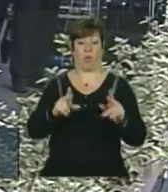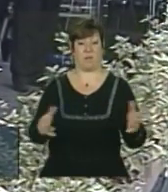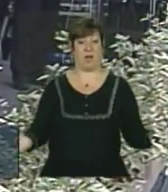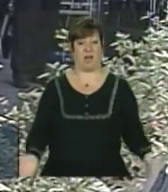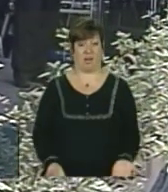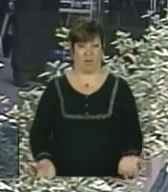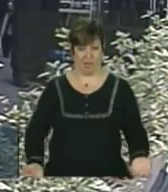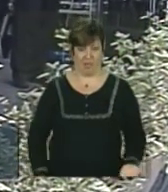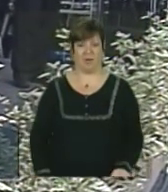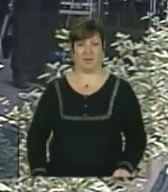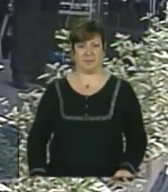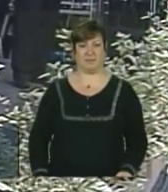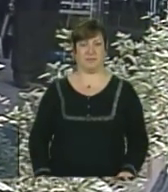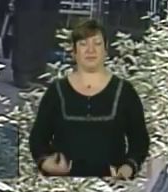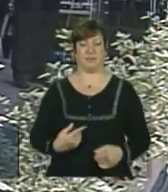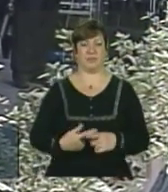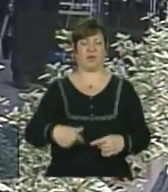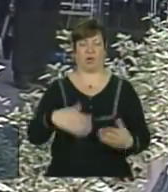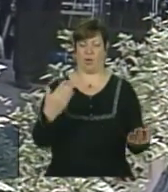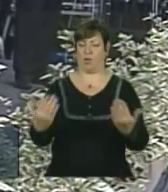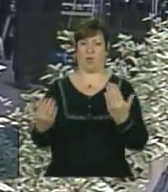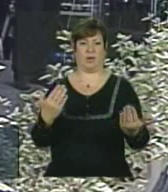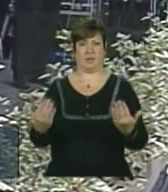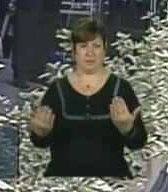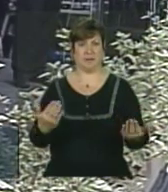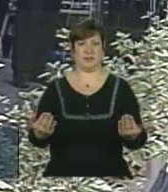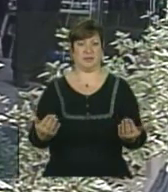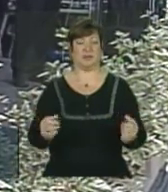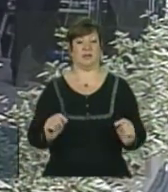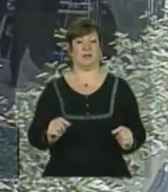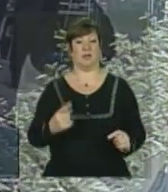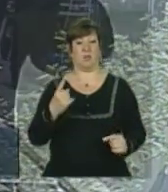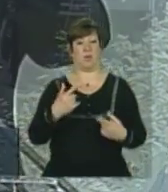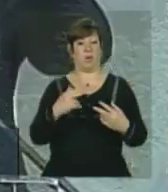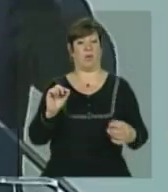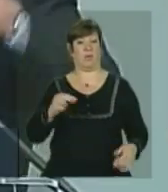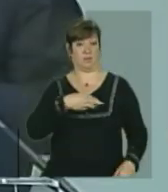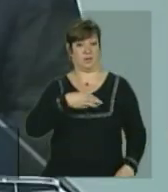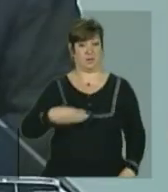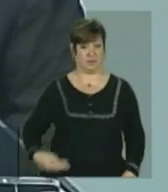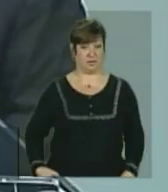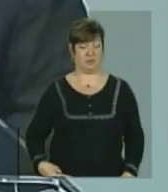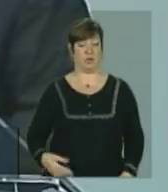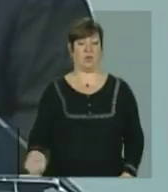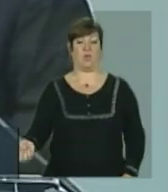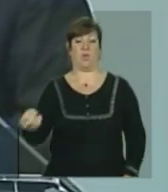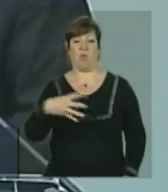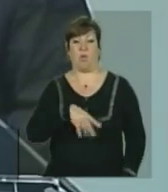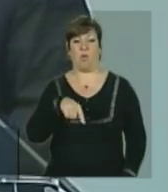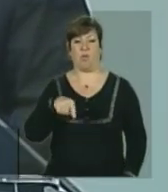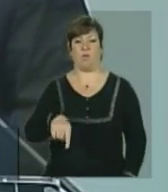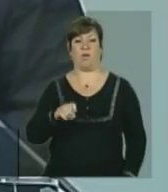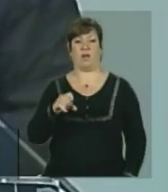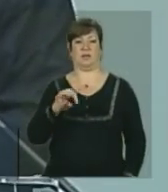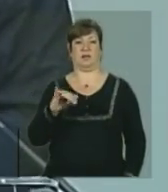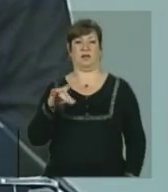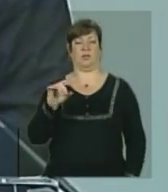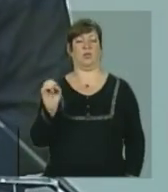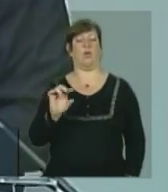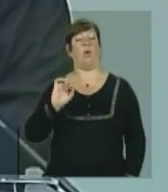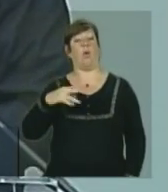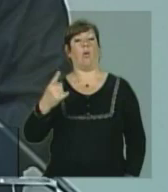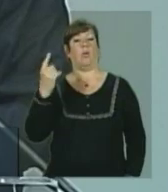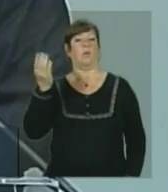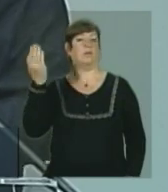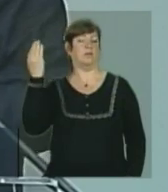como esse. E a gente tem que comparar e relativizar as coisas. Uma coisa é ser ministro do Estado Novo, ou ser ministro de um período